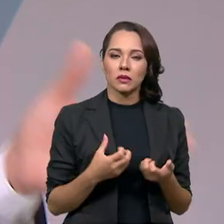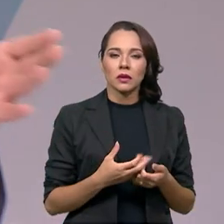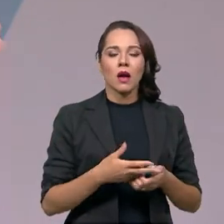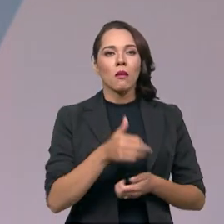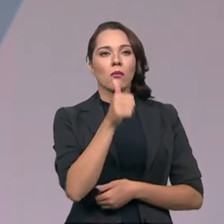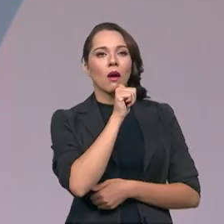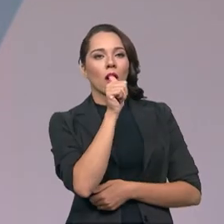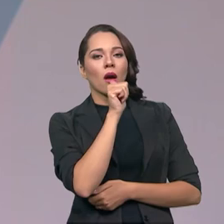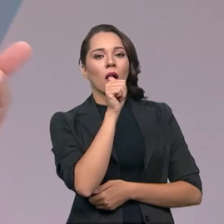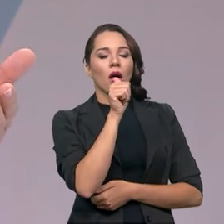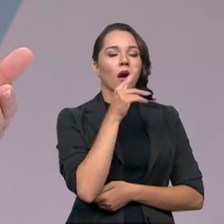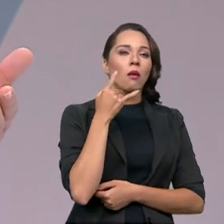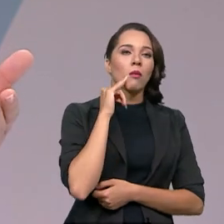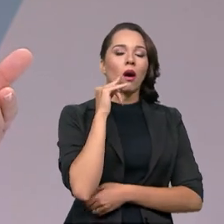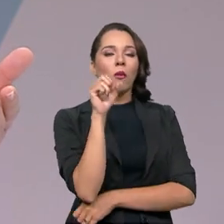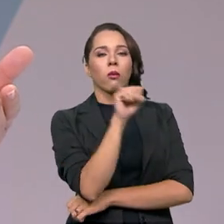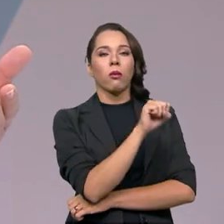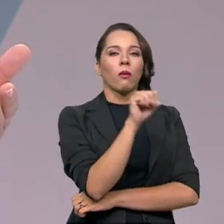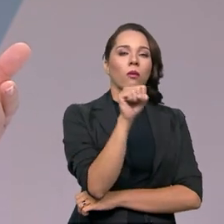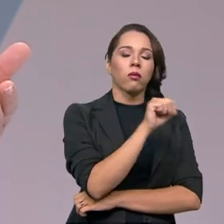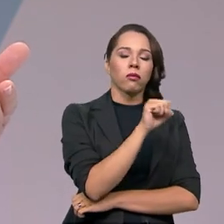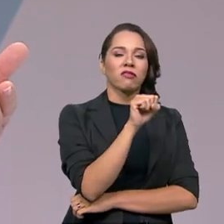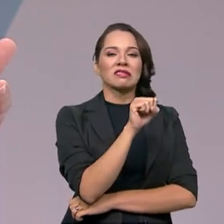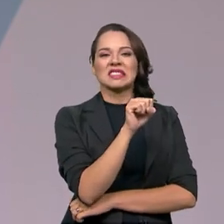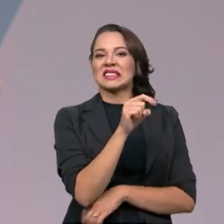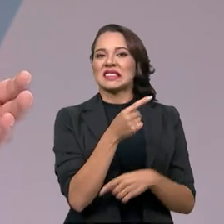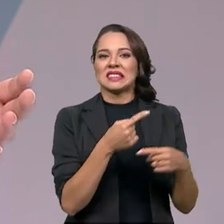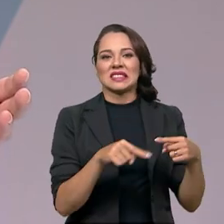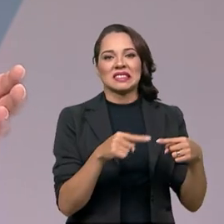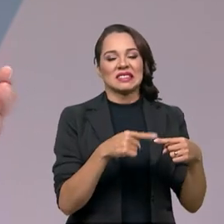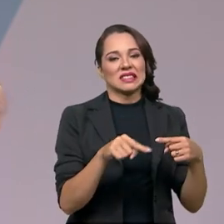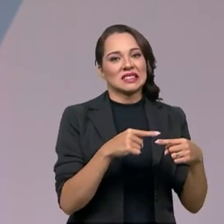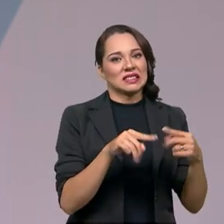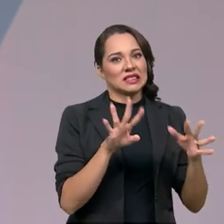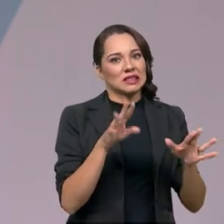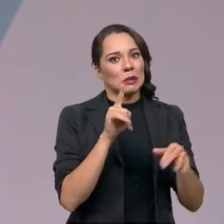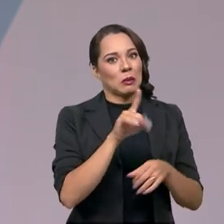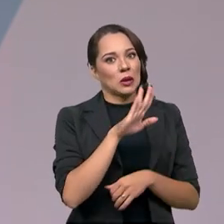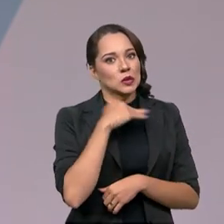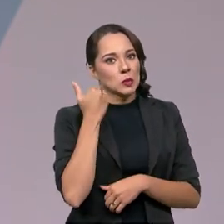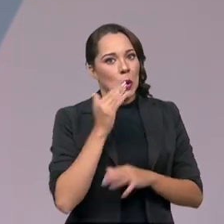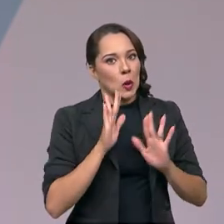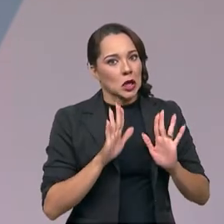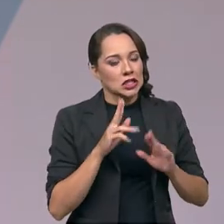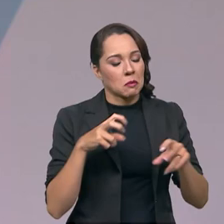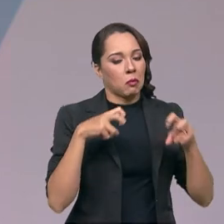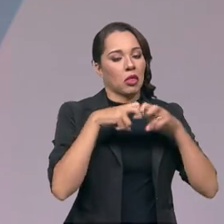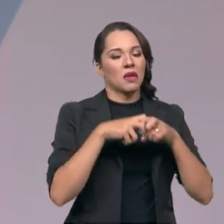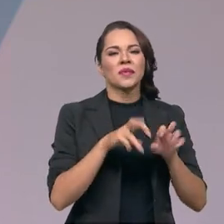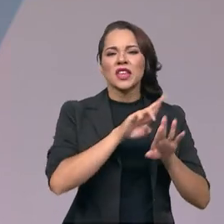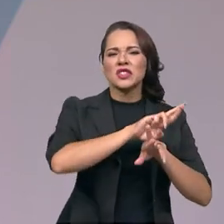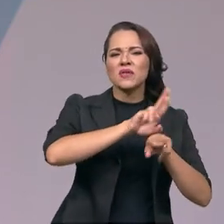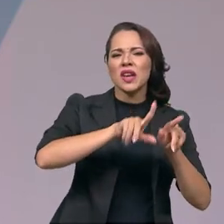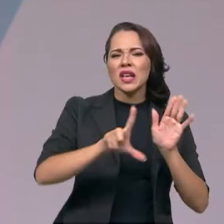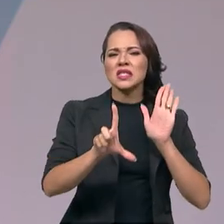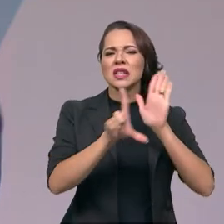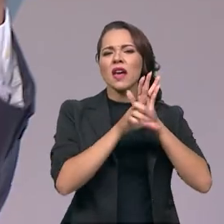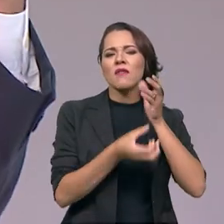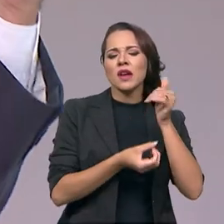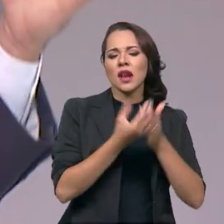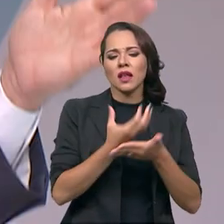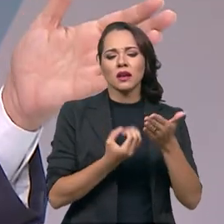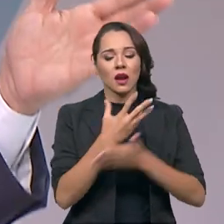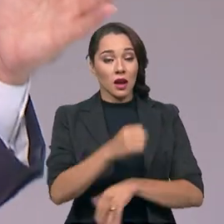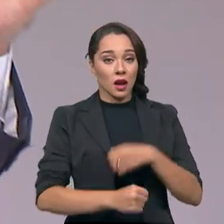Beber e dirigir são uma combinação fatal. As diferentes leis que foram sendo criadas